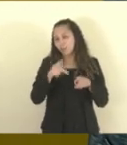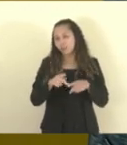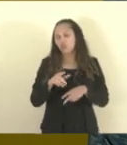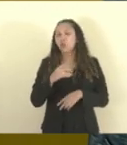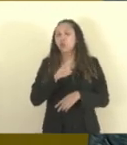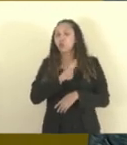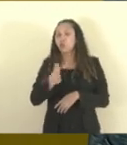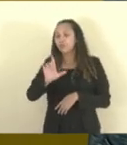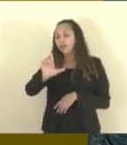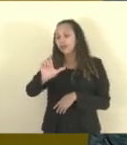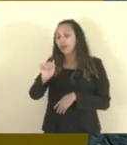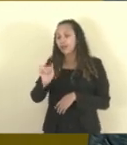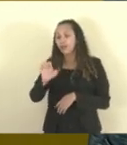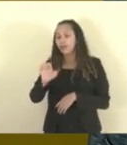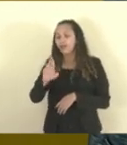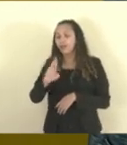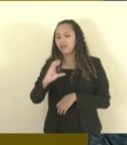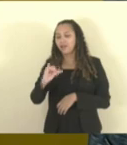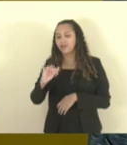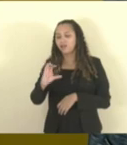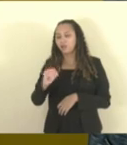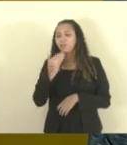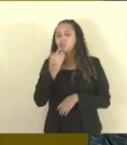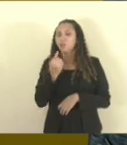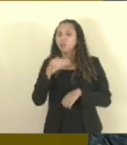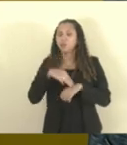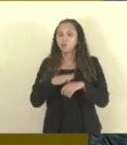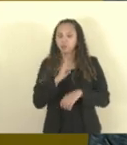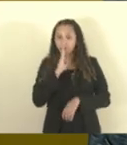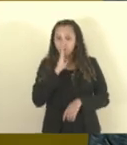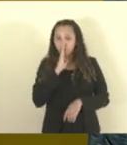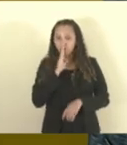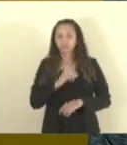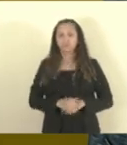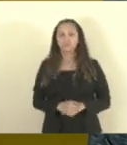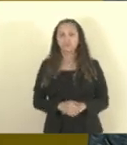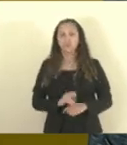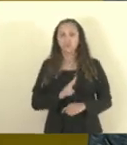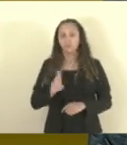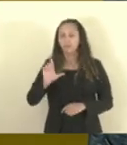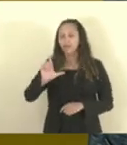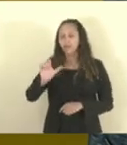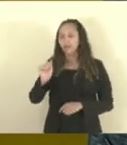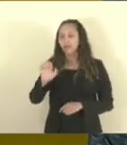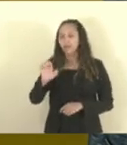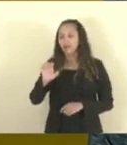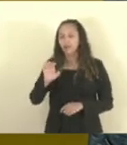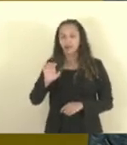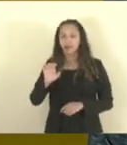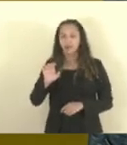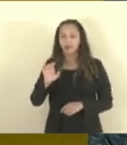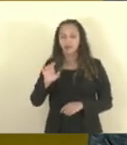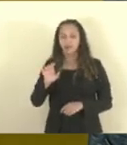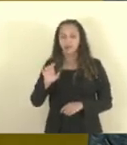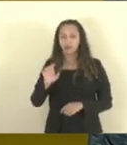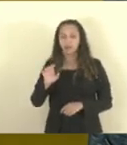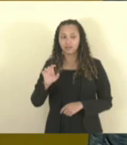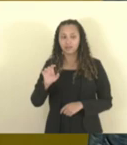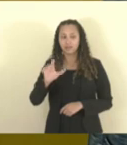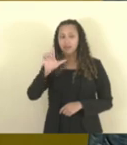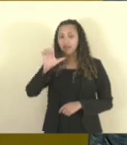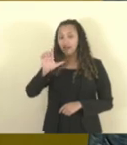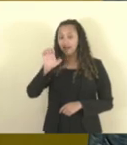para quem nós pedimos um minuto de silêncio. Laércio Machado. Laércio não, desculpa. La... é